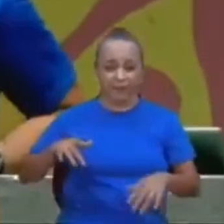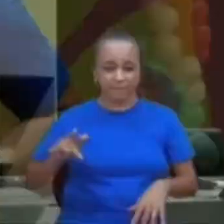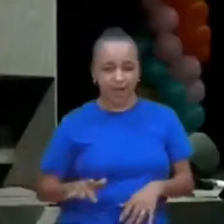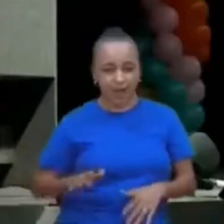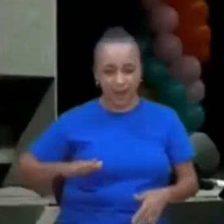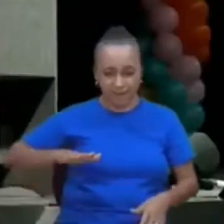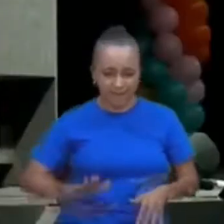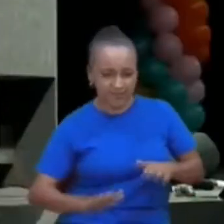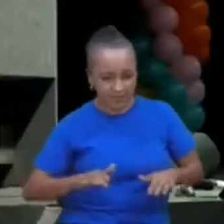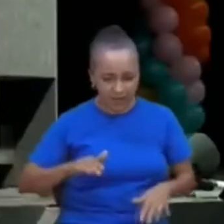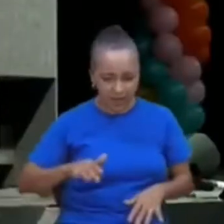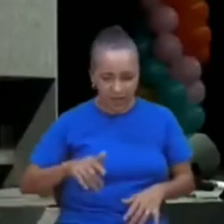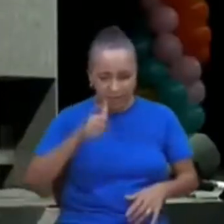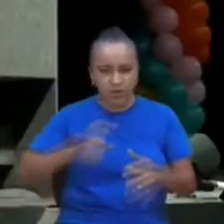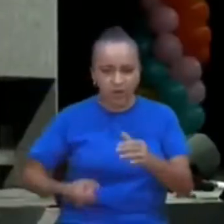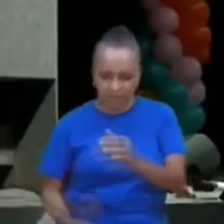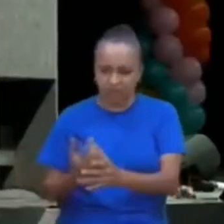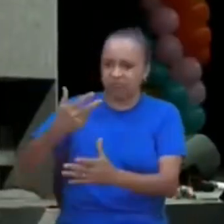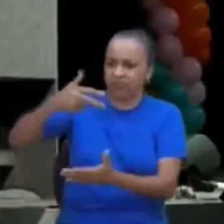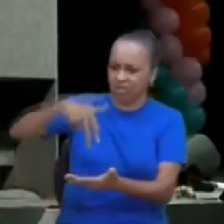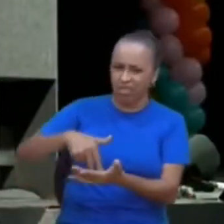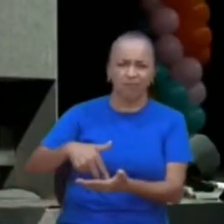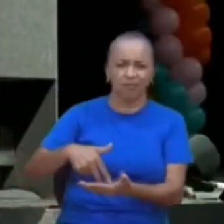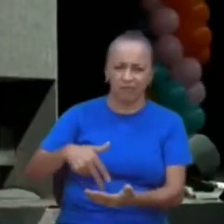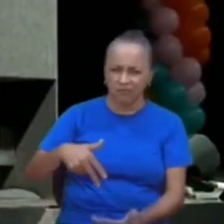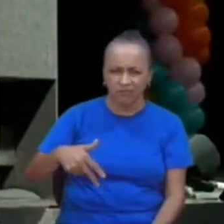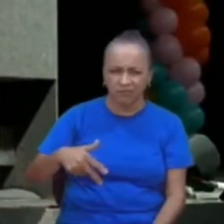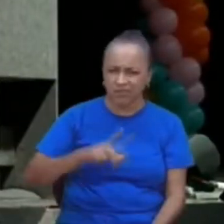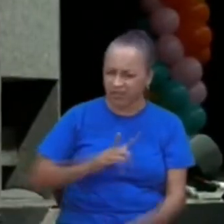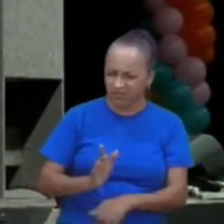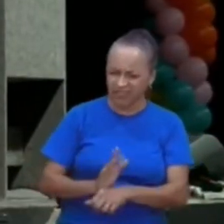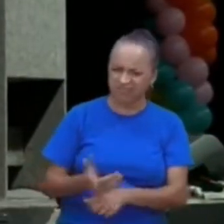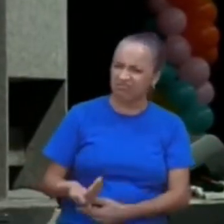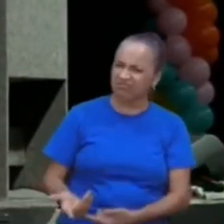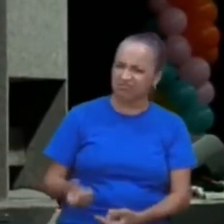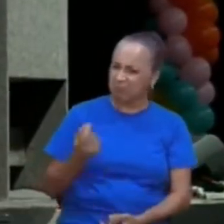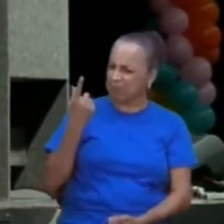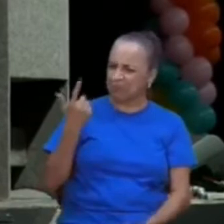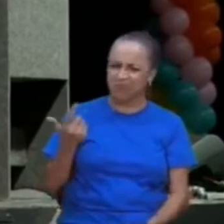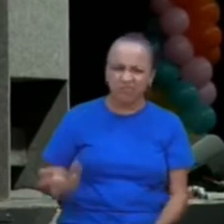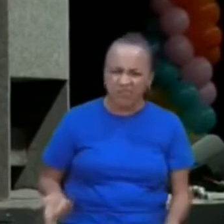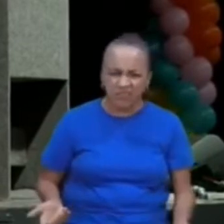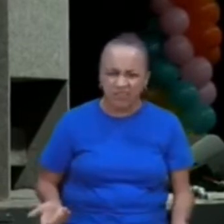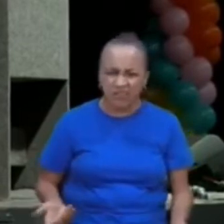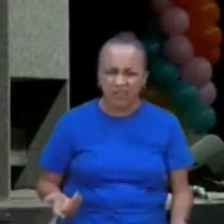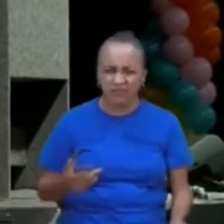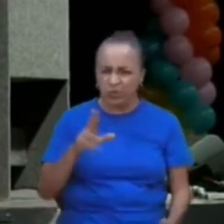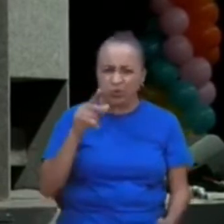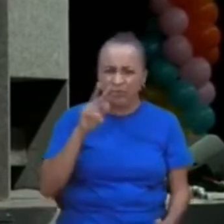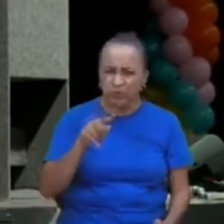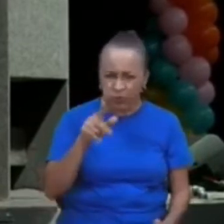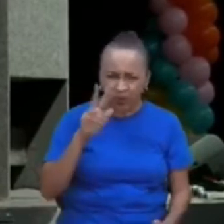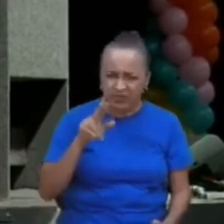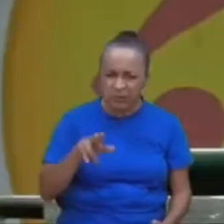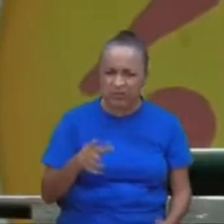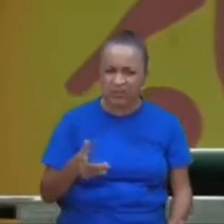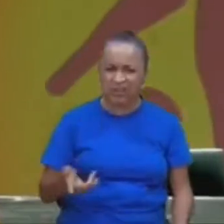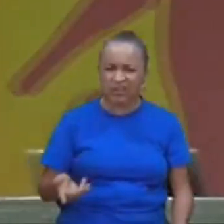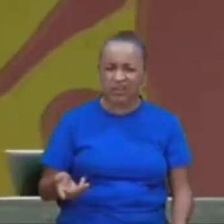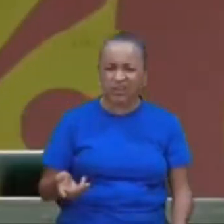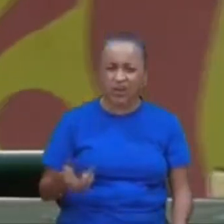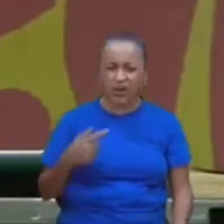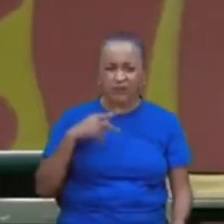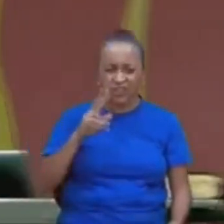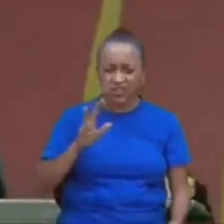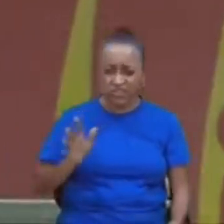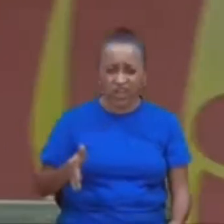quando ele sai, sai uma mulher lá, invocado, tem uns vídeos assim, você já viu esses vídeos, né, eu nunca vi, eu já vi uns